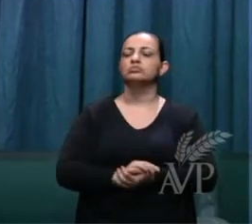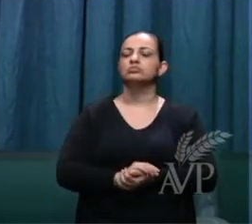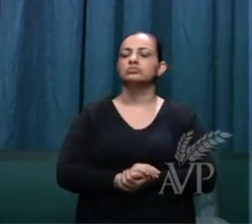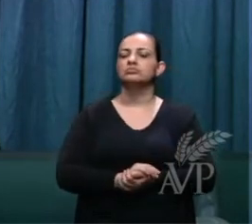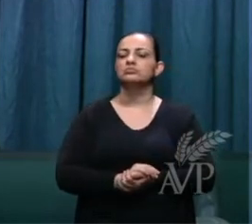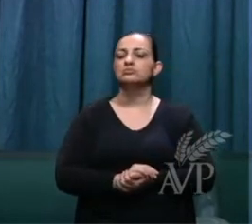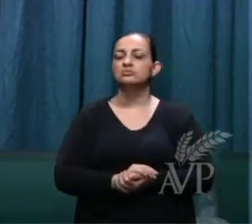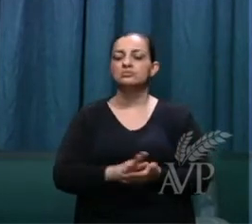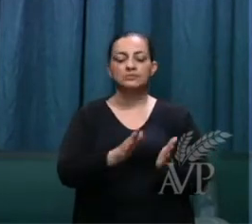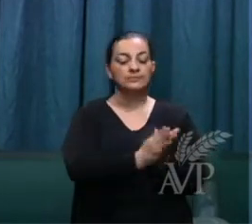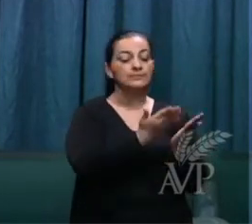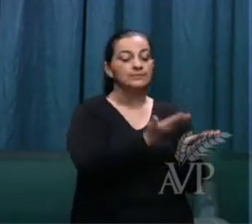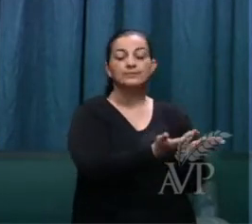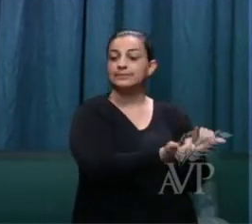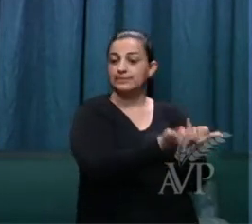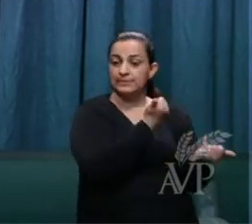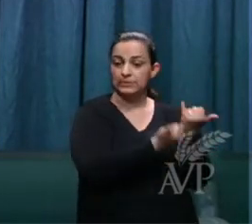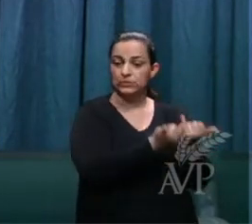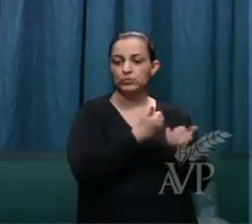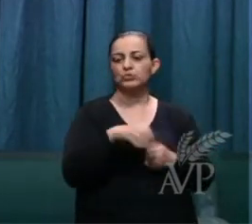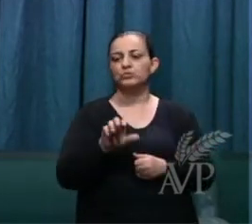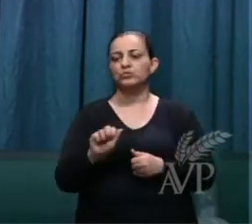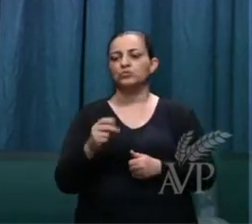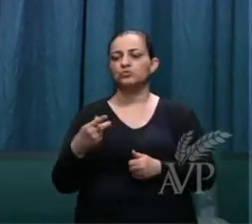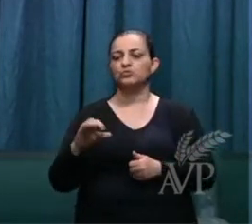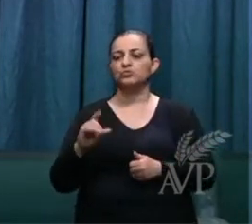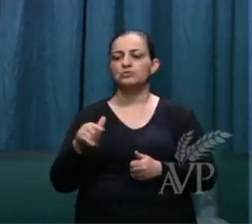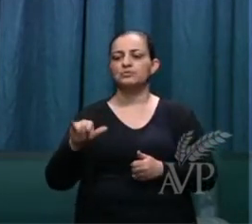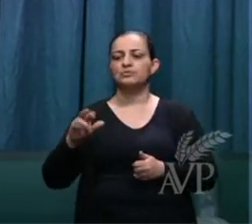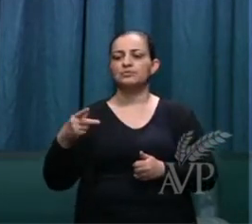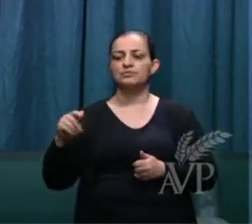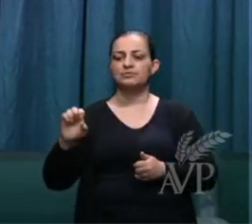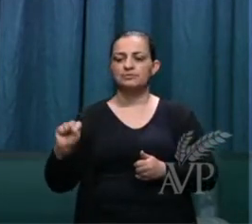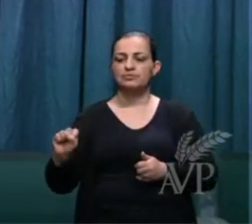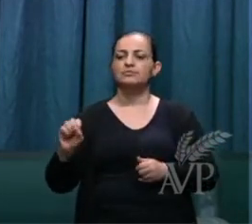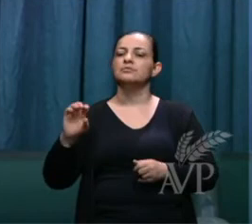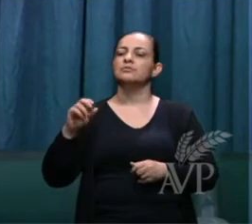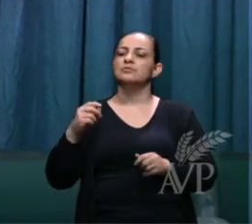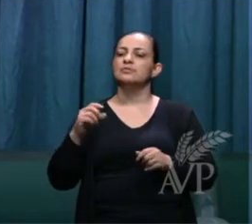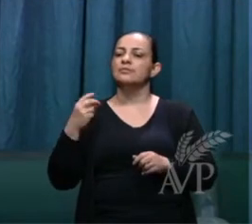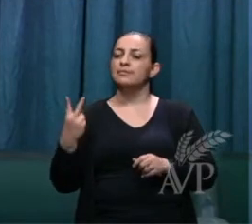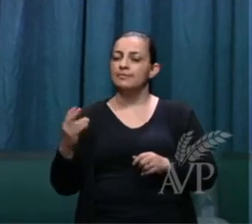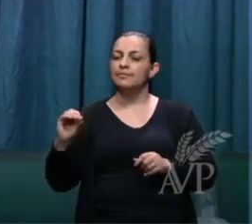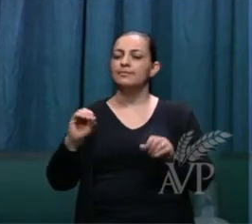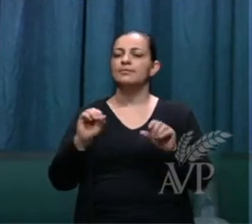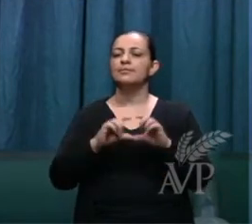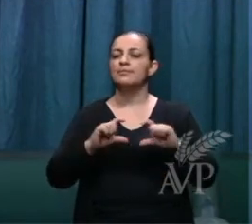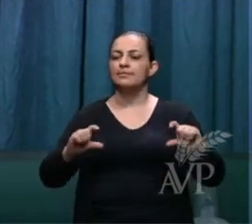e a bíblia nos diz apocalipse 20 verso 5 mas